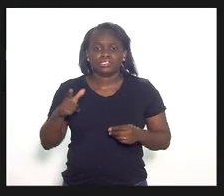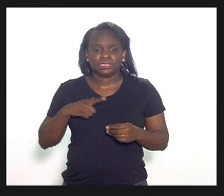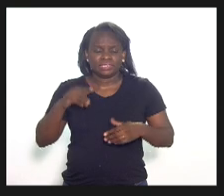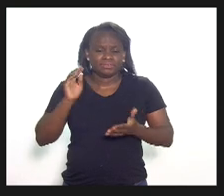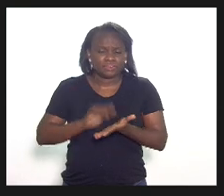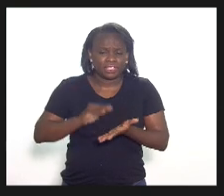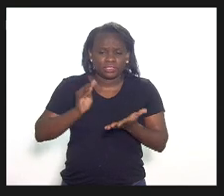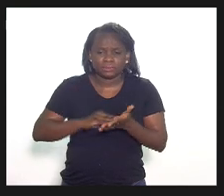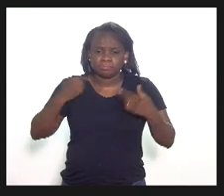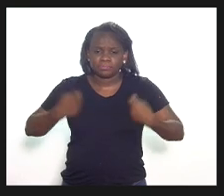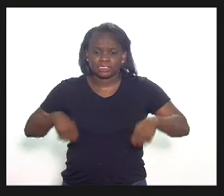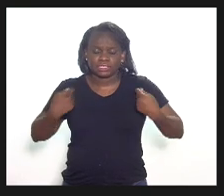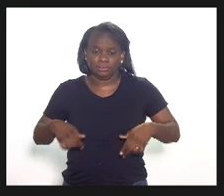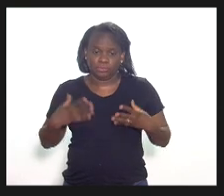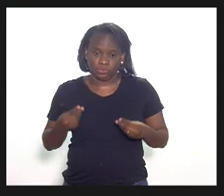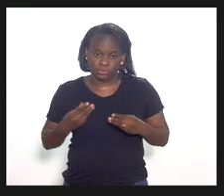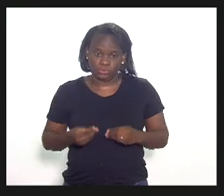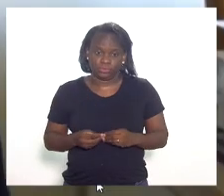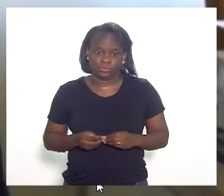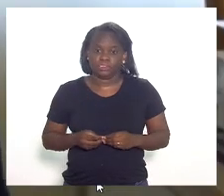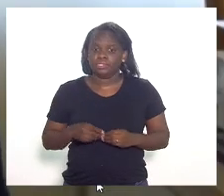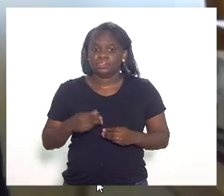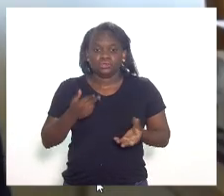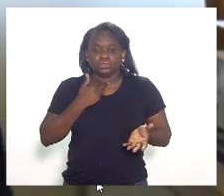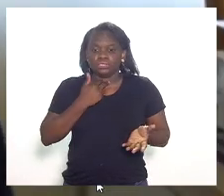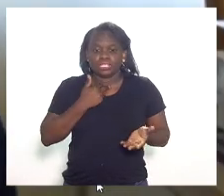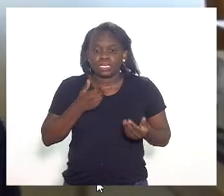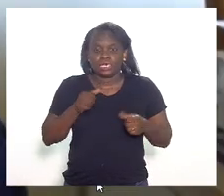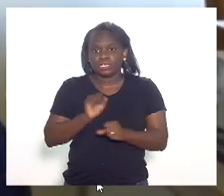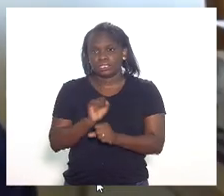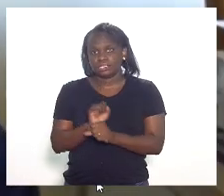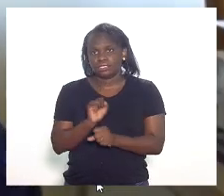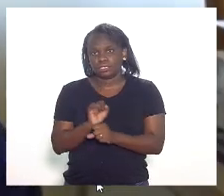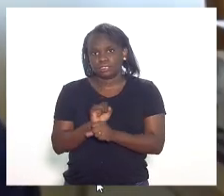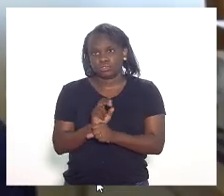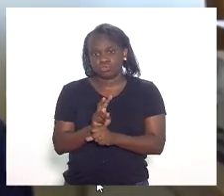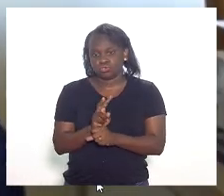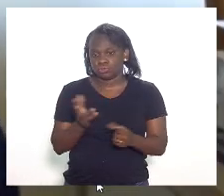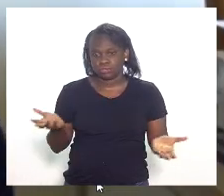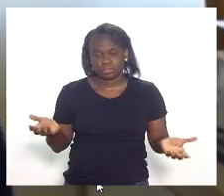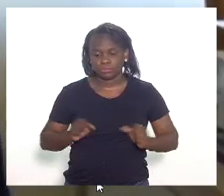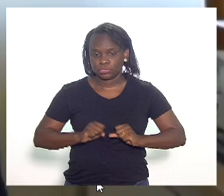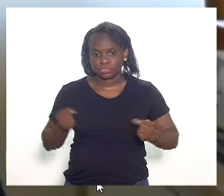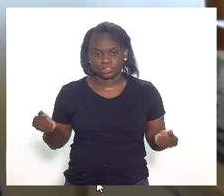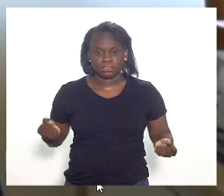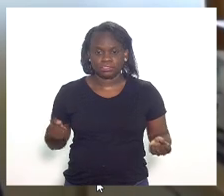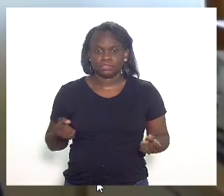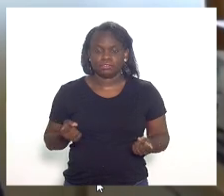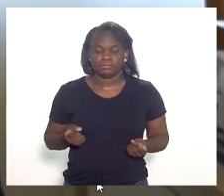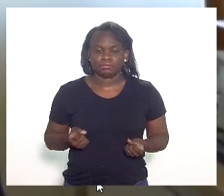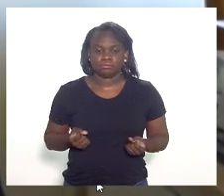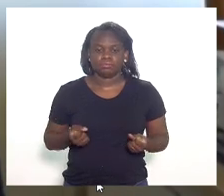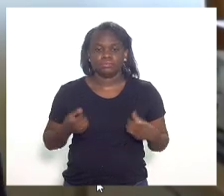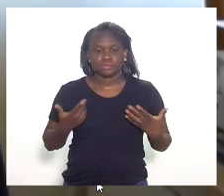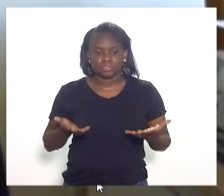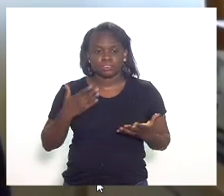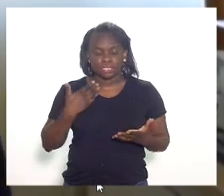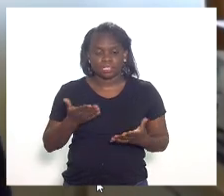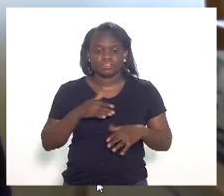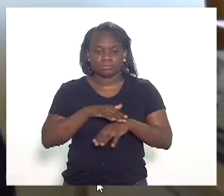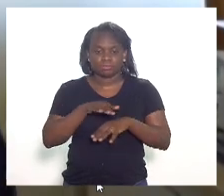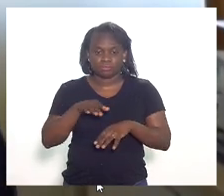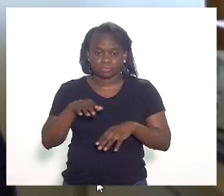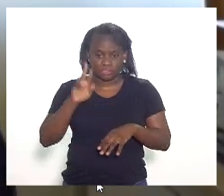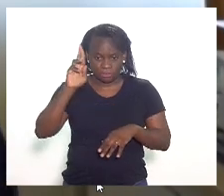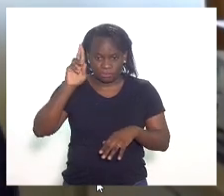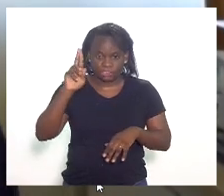necessidade. Não dá para ficar esperando. Então, eu queria cogitar do senhor